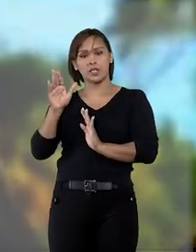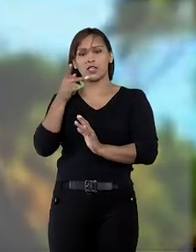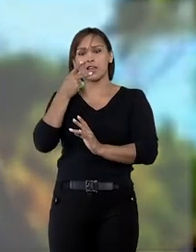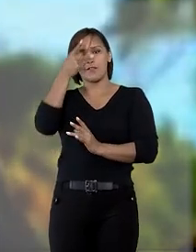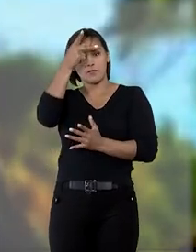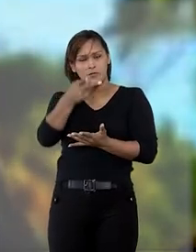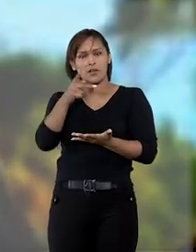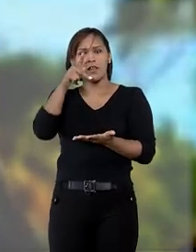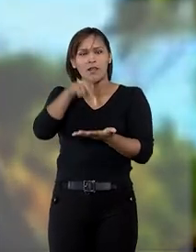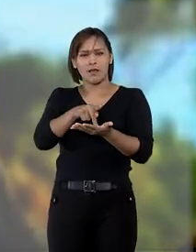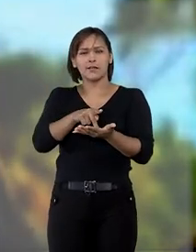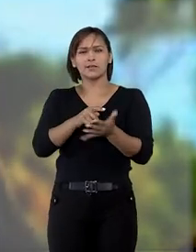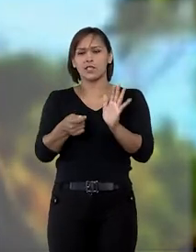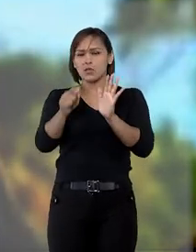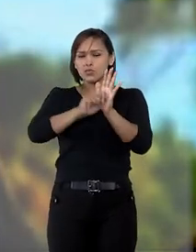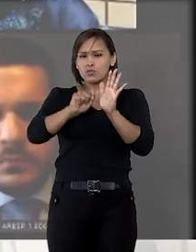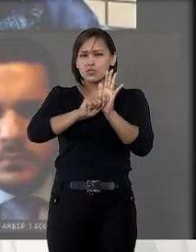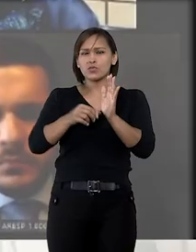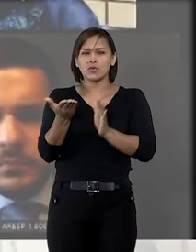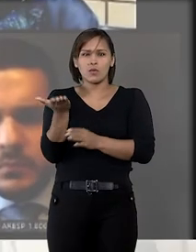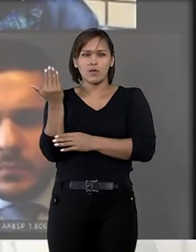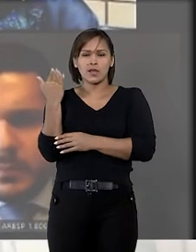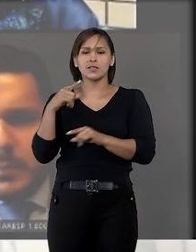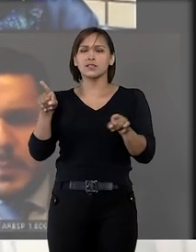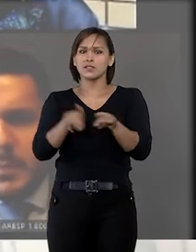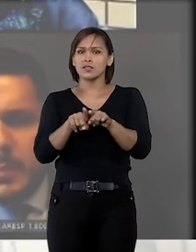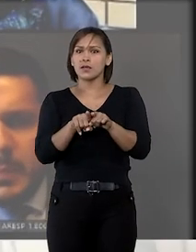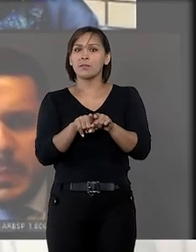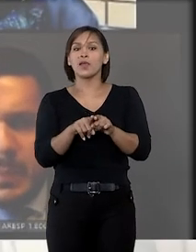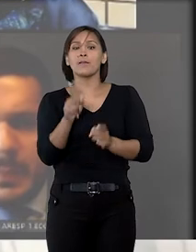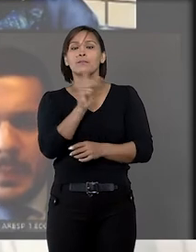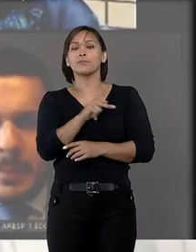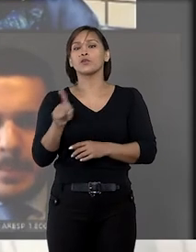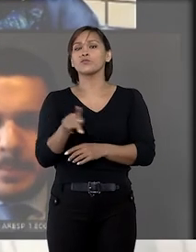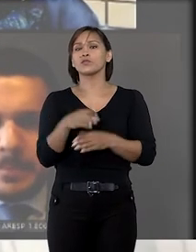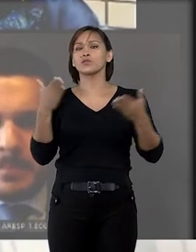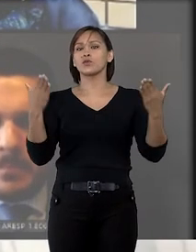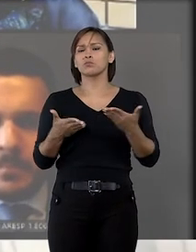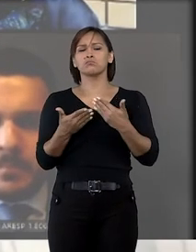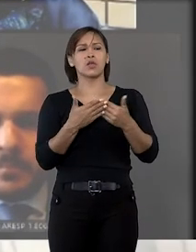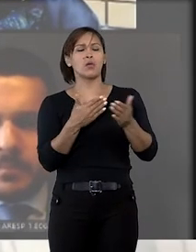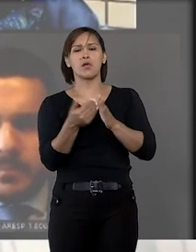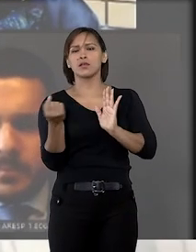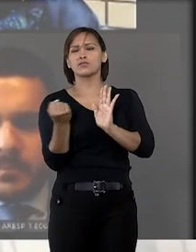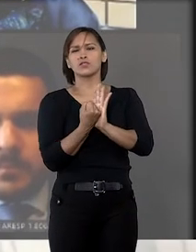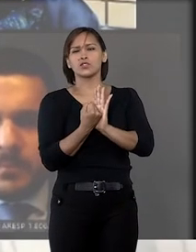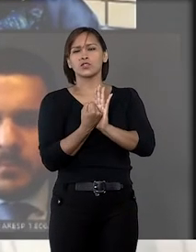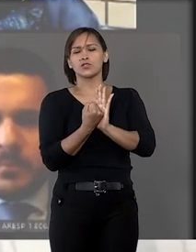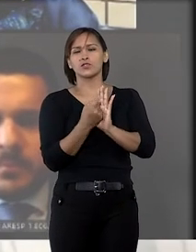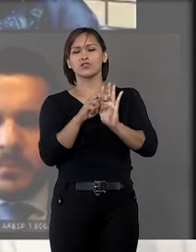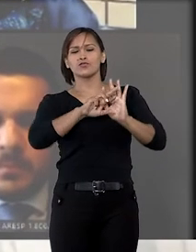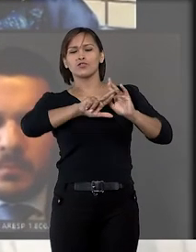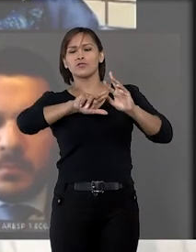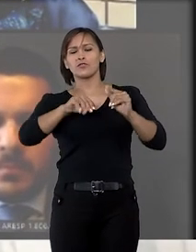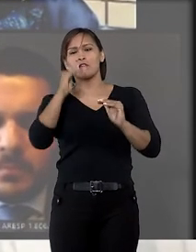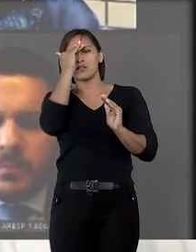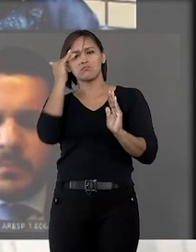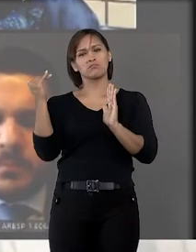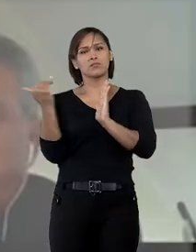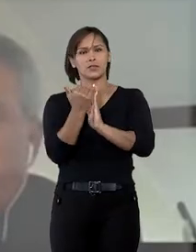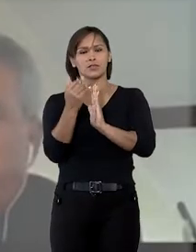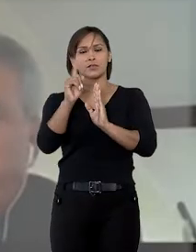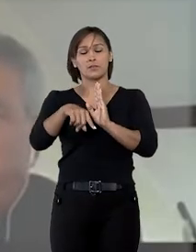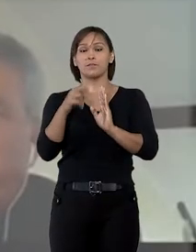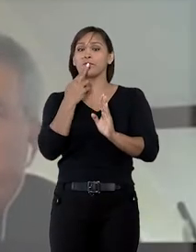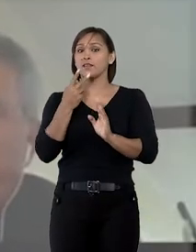admitido que foi usuário de drogas, ele ocupa atualmente o cargo de professor, sem qualquer registro desabonador de sua reputação.